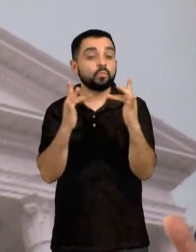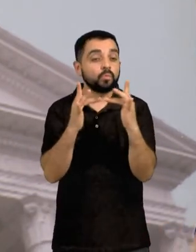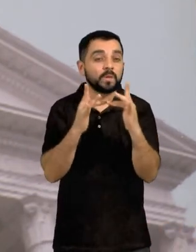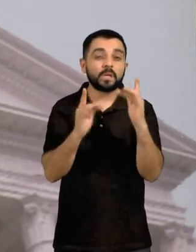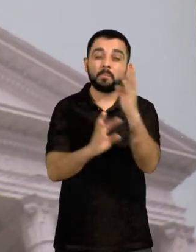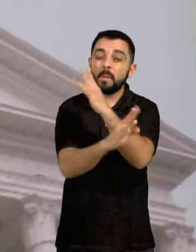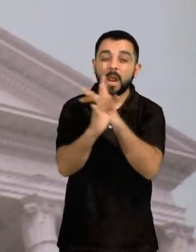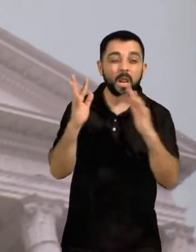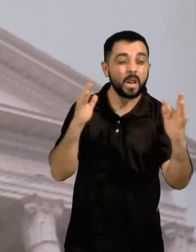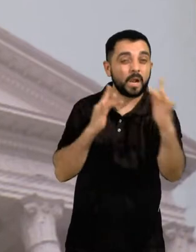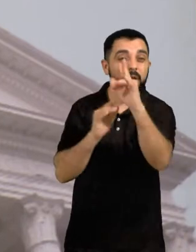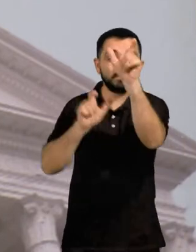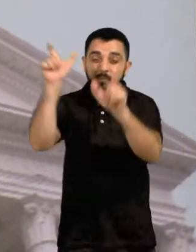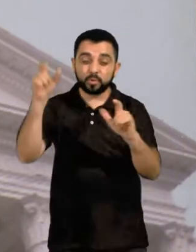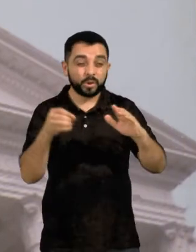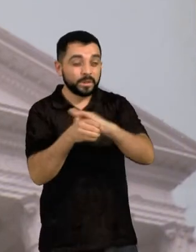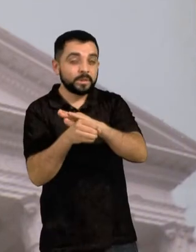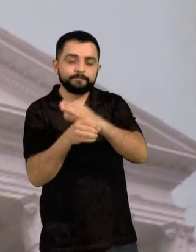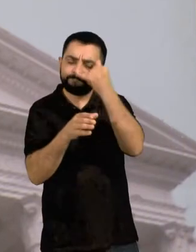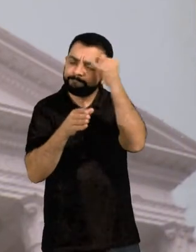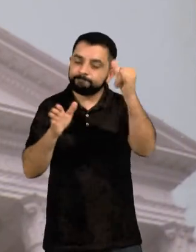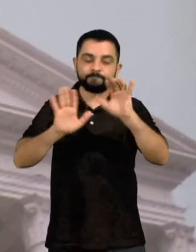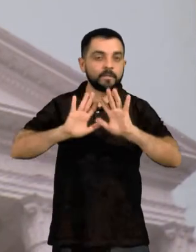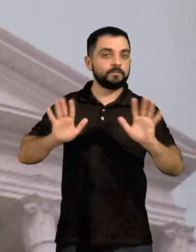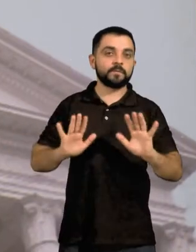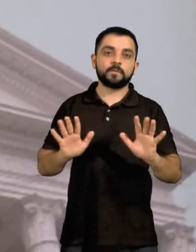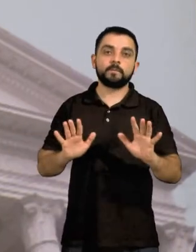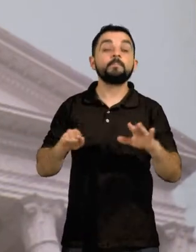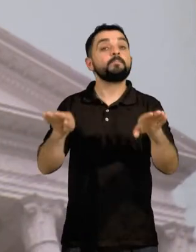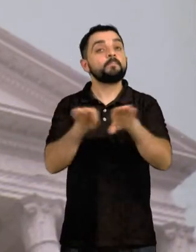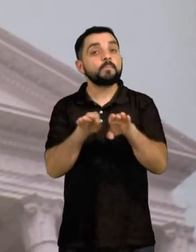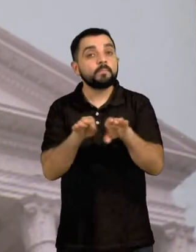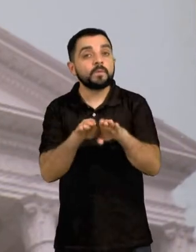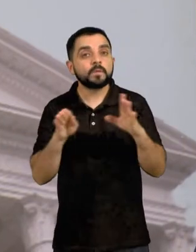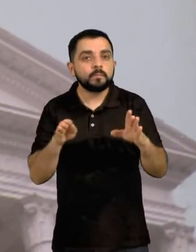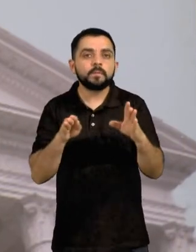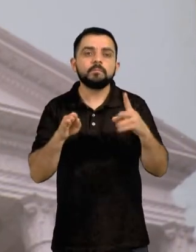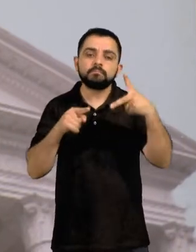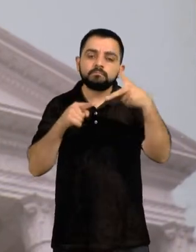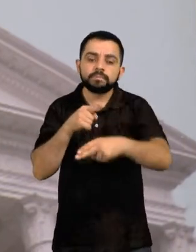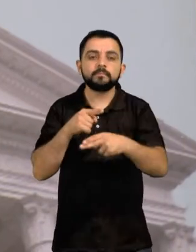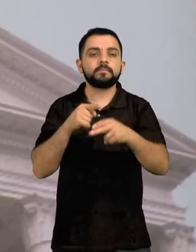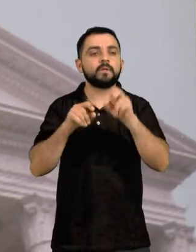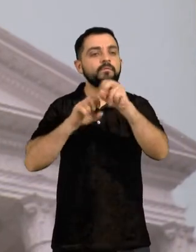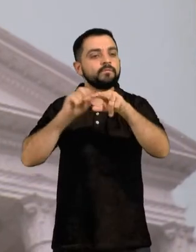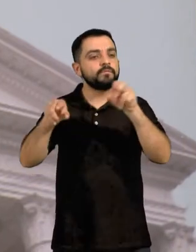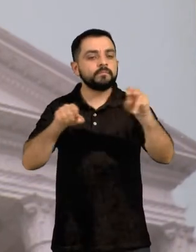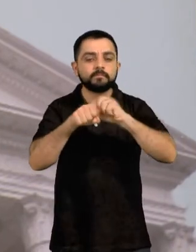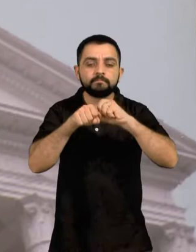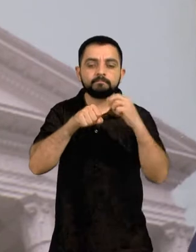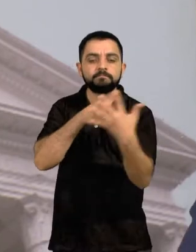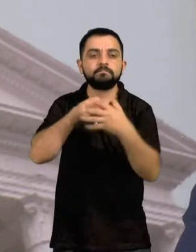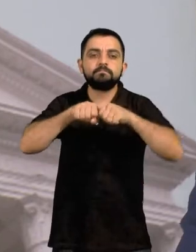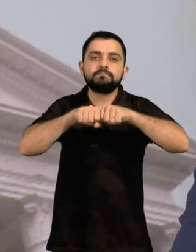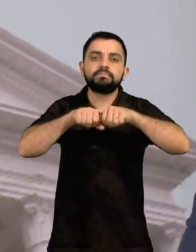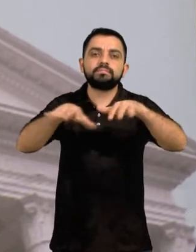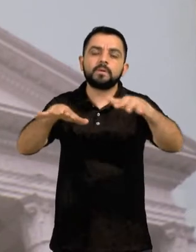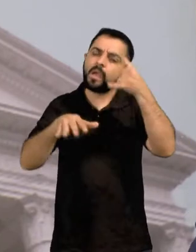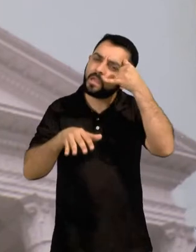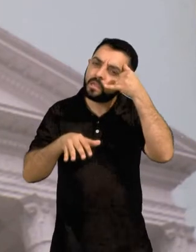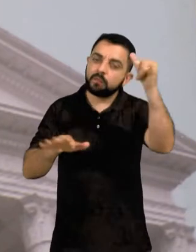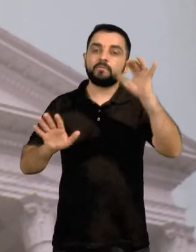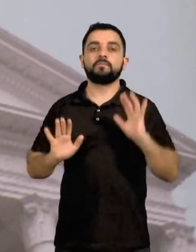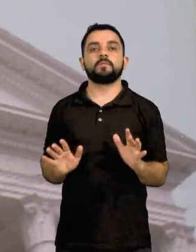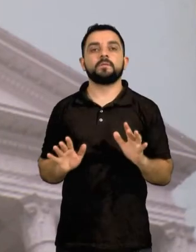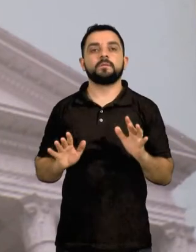e vejam que a Universidade é um lugar de encontros, e cortar os canais de possível transmissão do vírus, justamente nesse momento em que a situação ainda